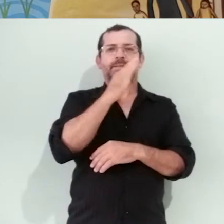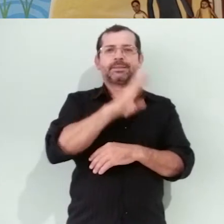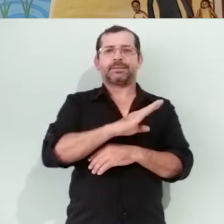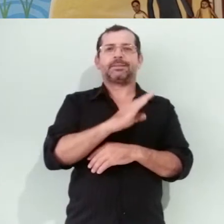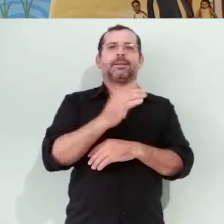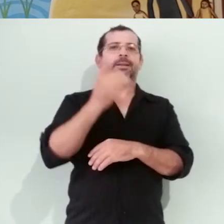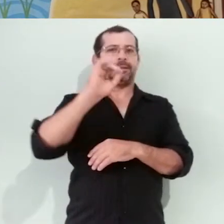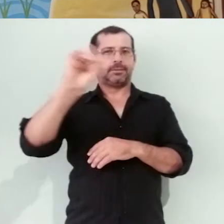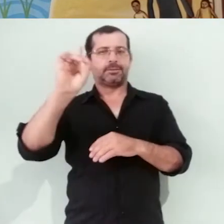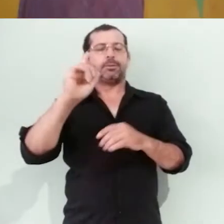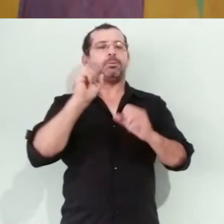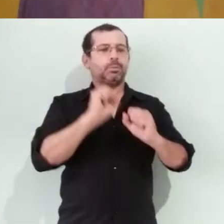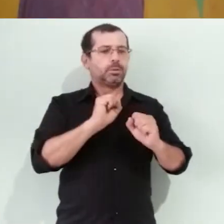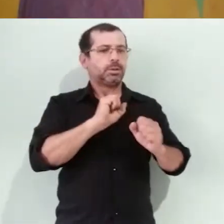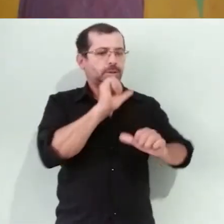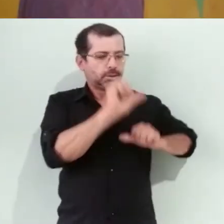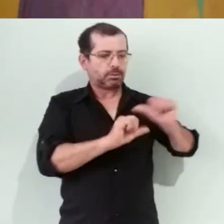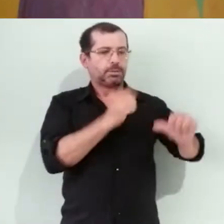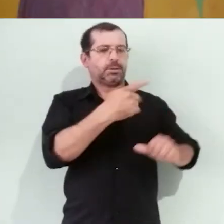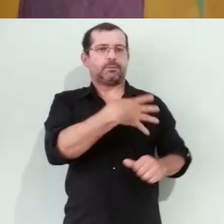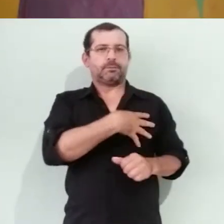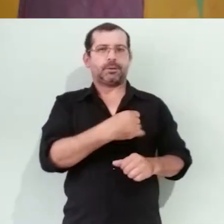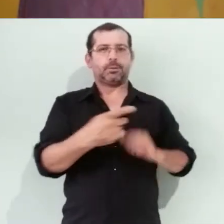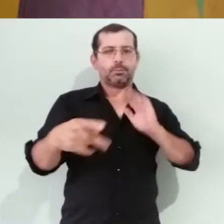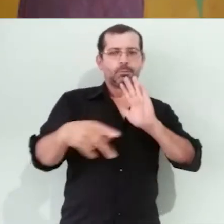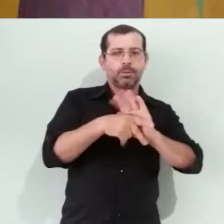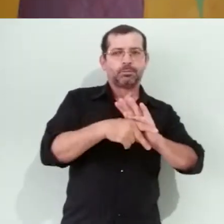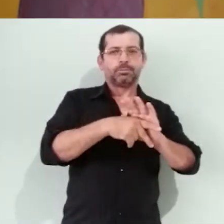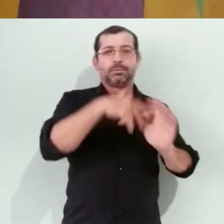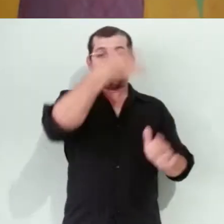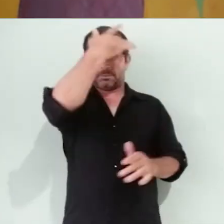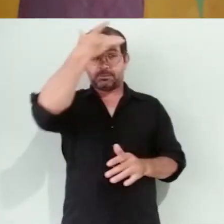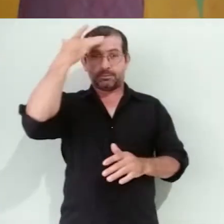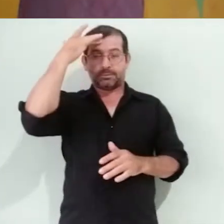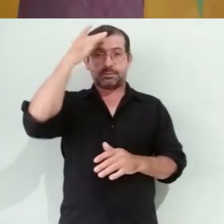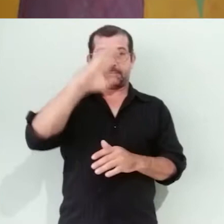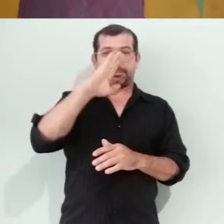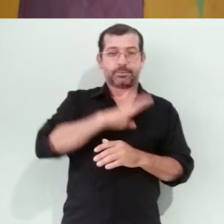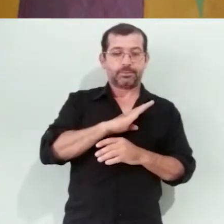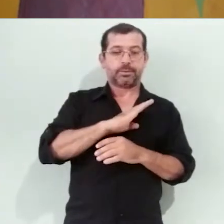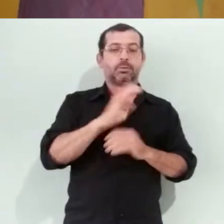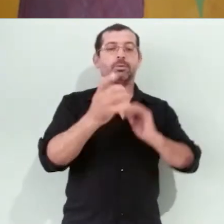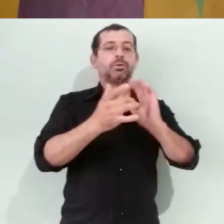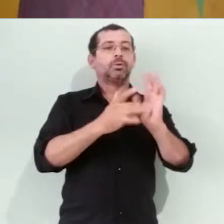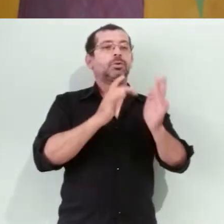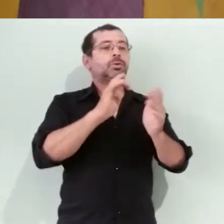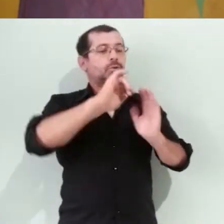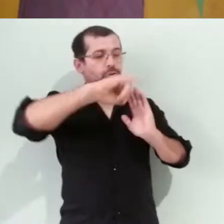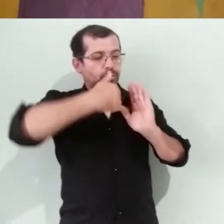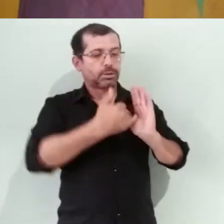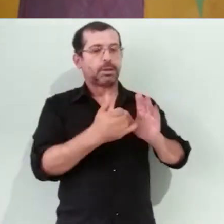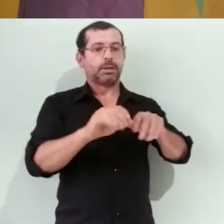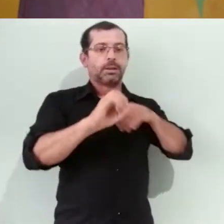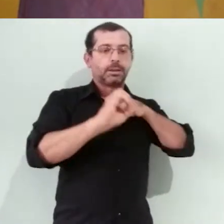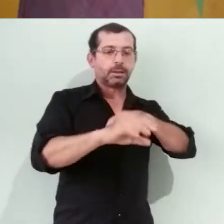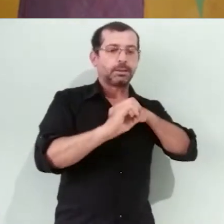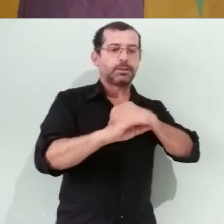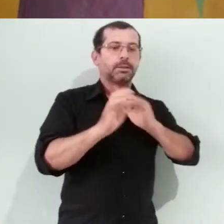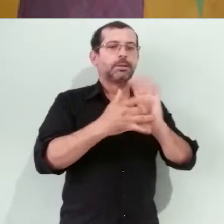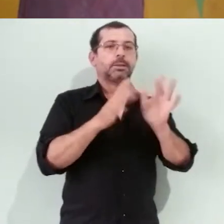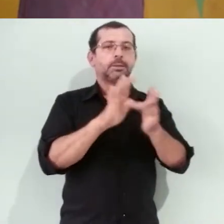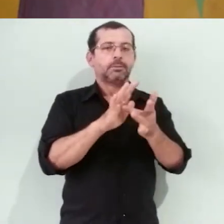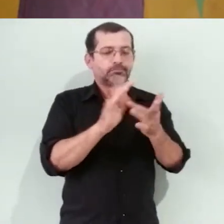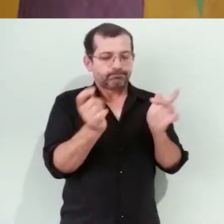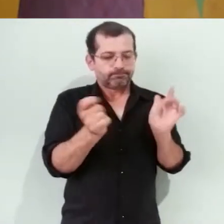um próprio bandido. José transmite a Jesus a capacidade de transformar o ambiente